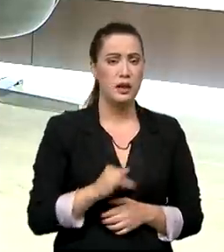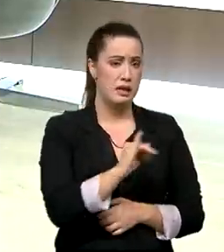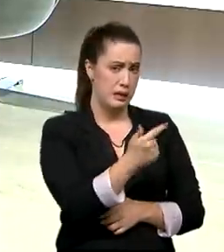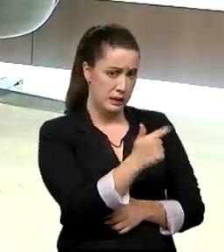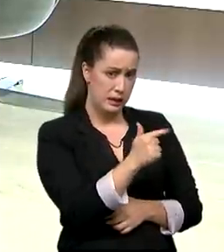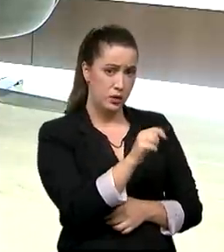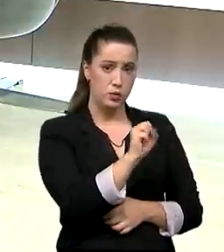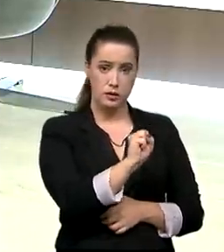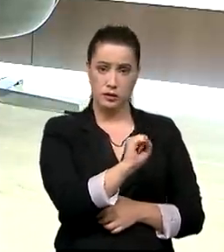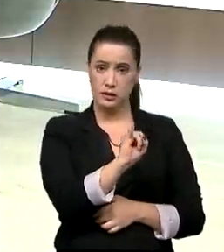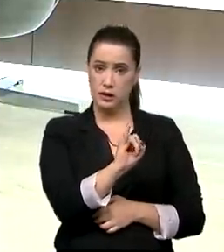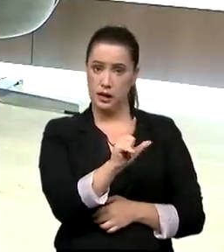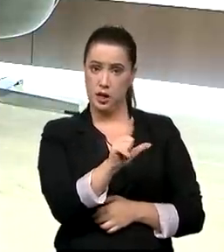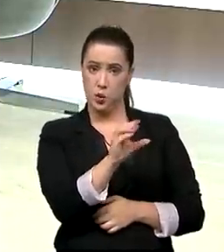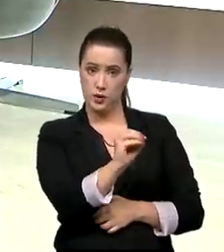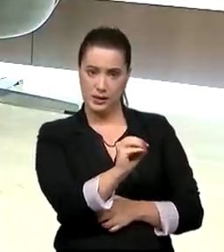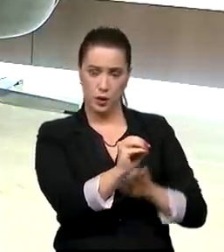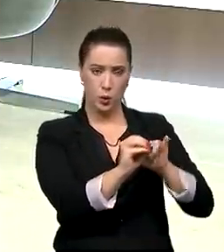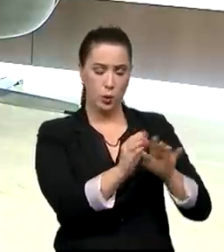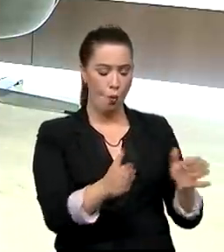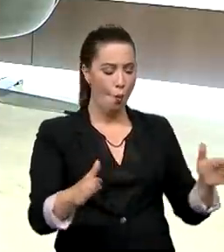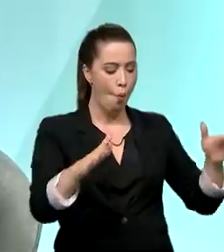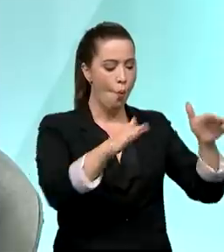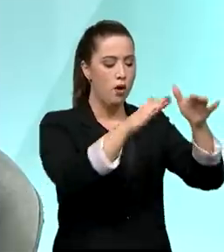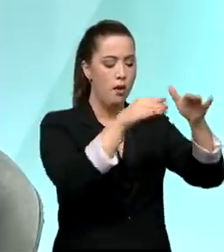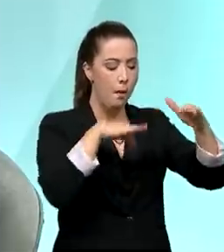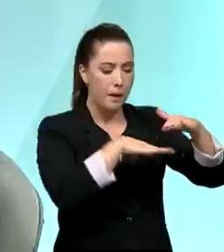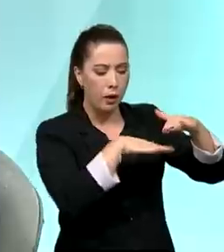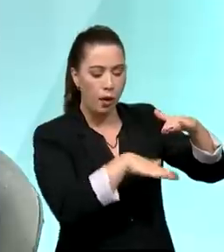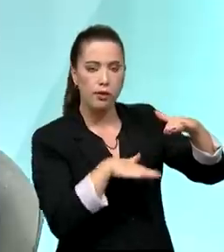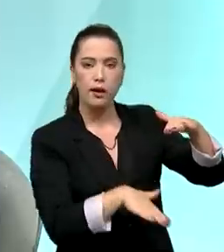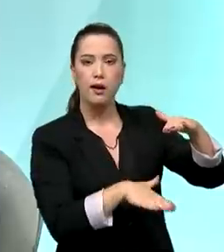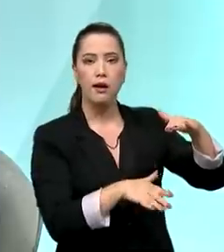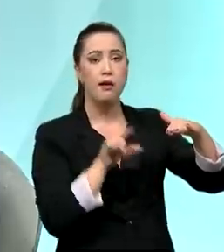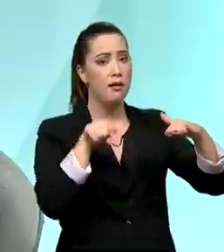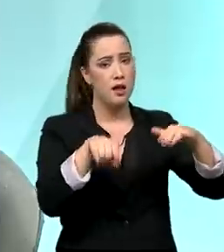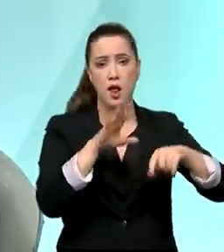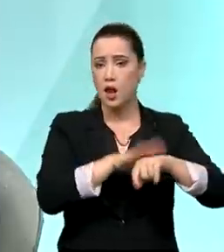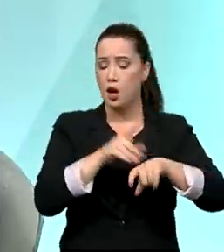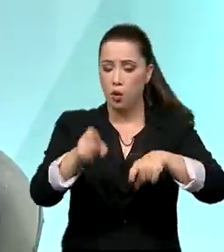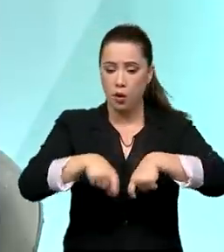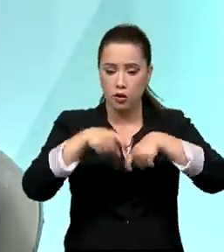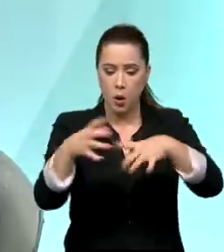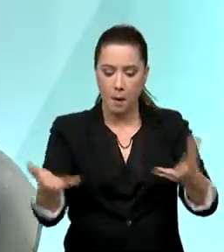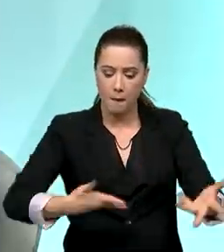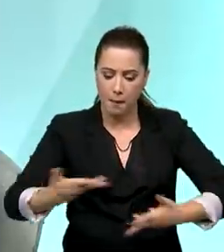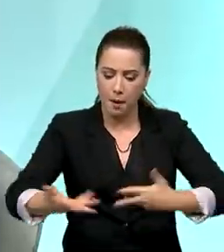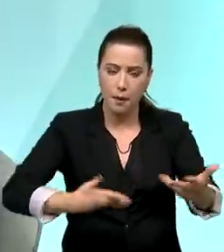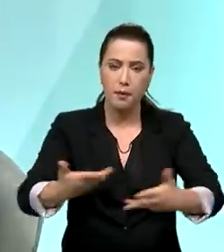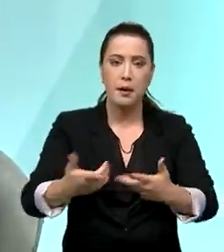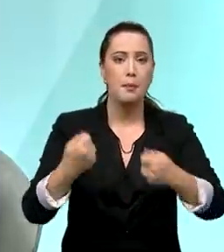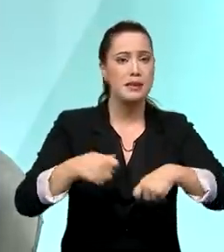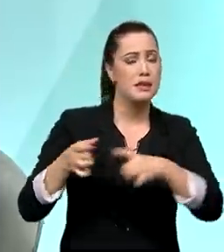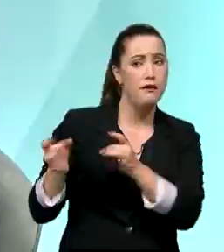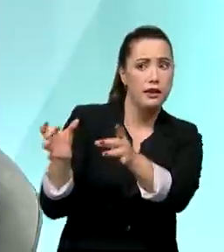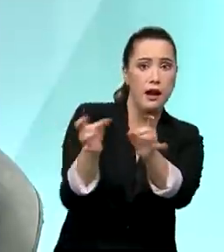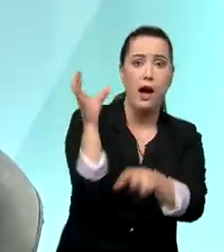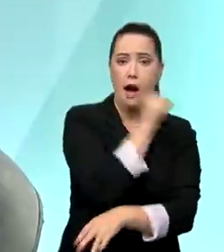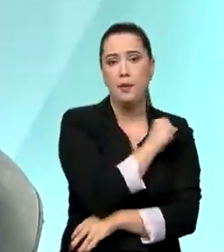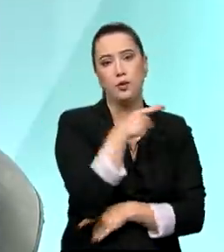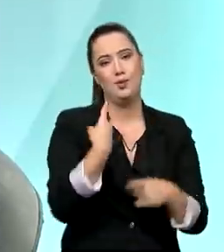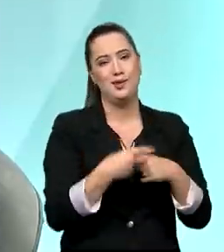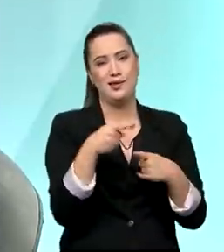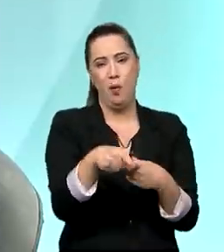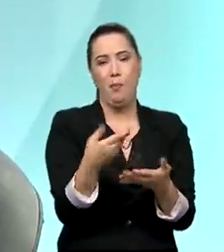silo, logo que você colhe, você tem que vender. Então, isso faz uma pressão nos preços que gera volatilidade. Ou